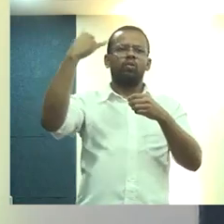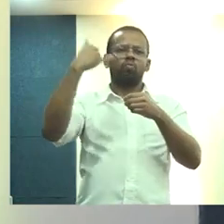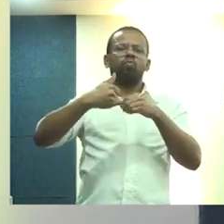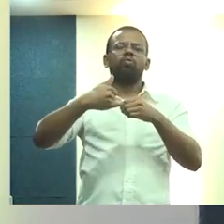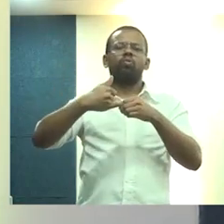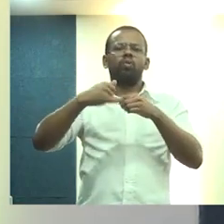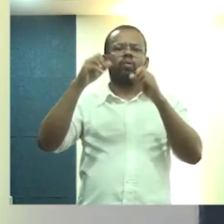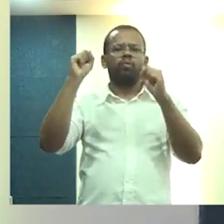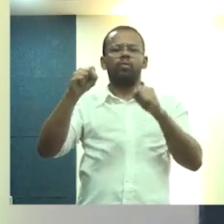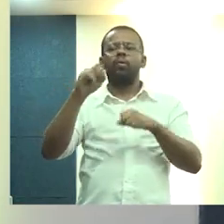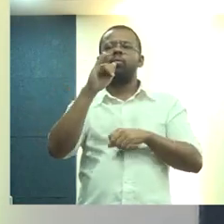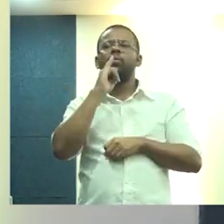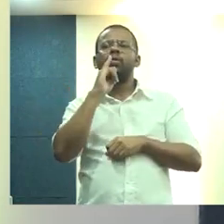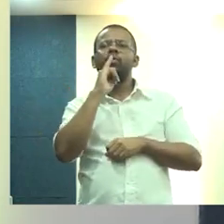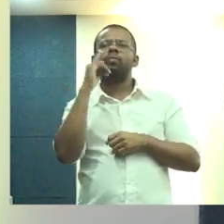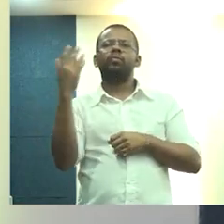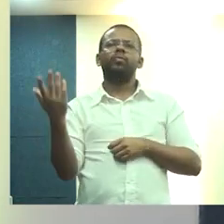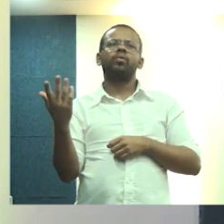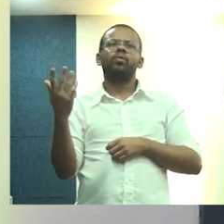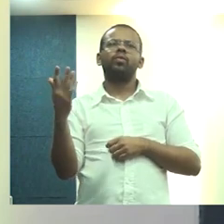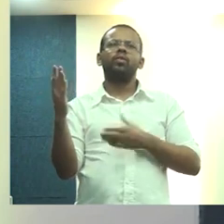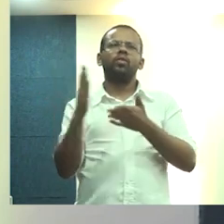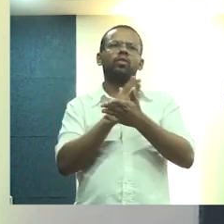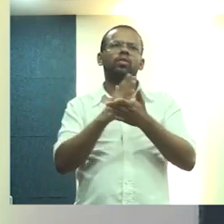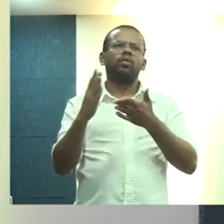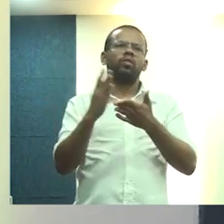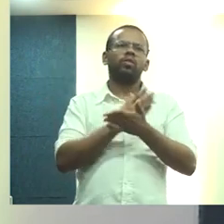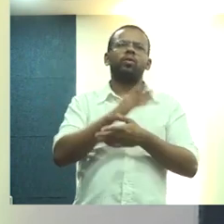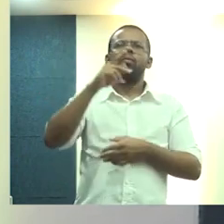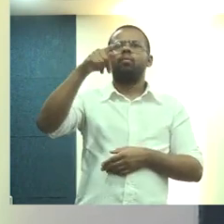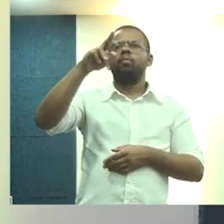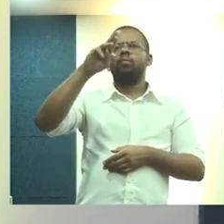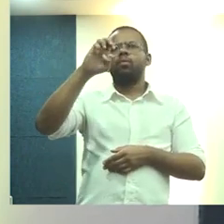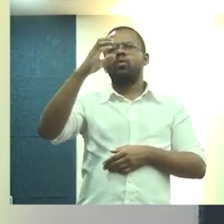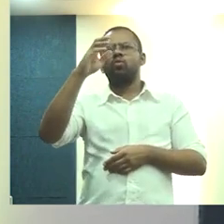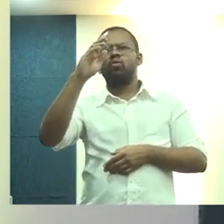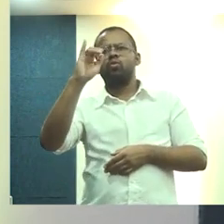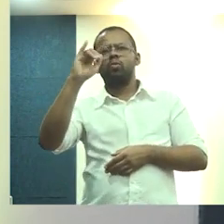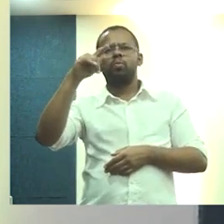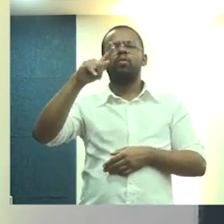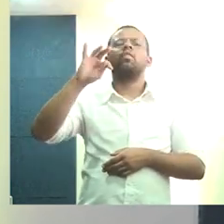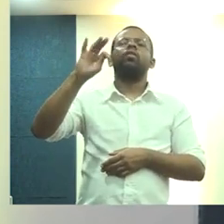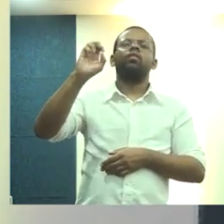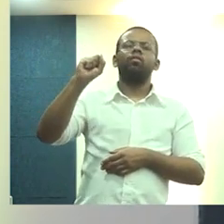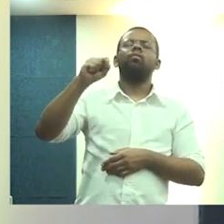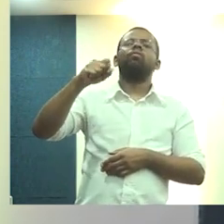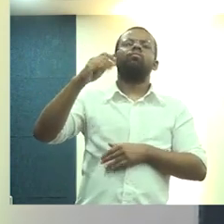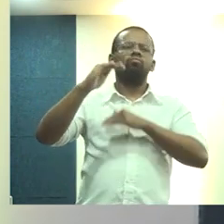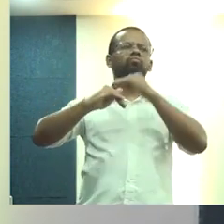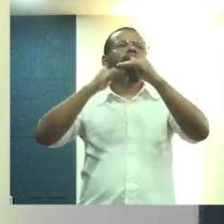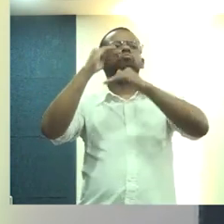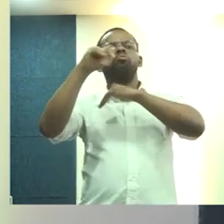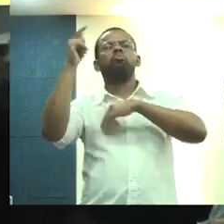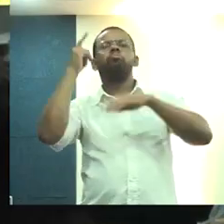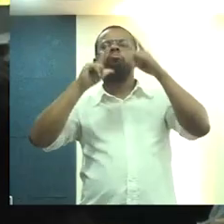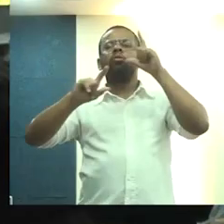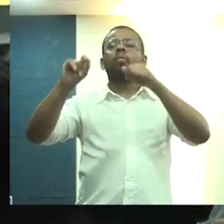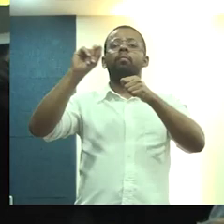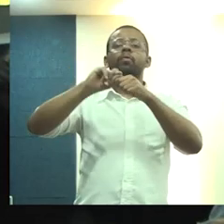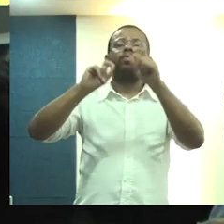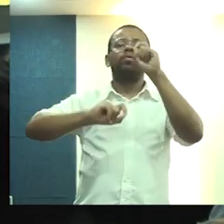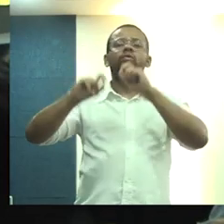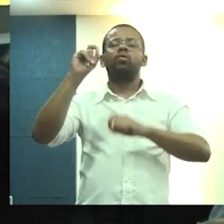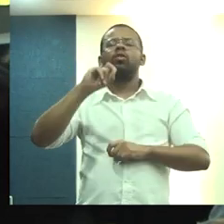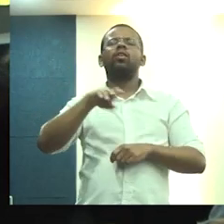ser exemplo. Os meninos do Trapiche, da Chão, vem aí, entrando lá para fazer.